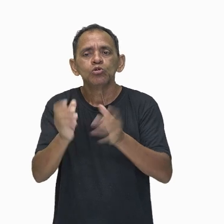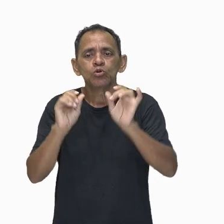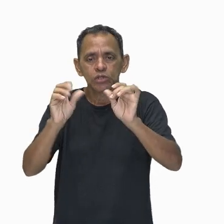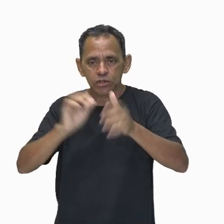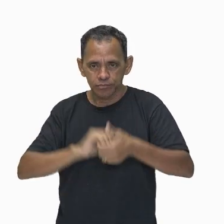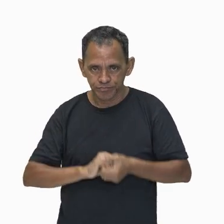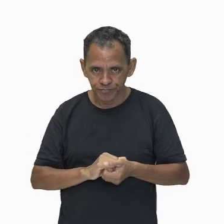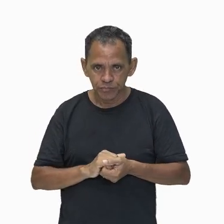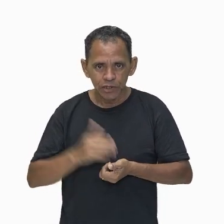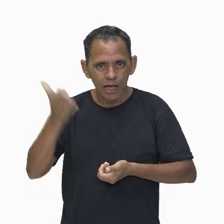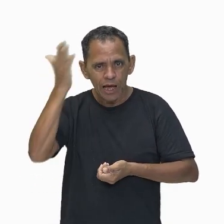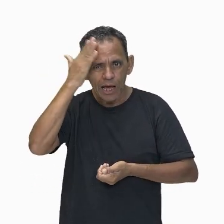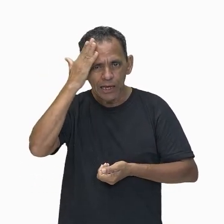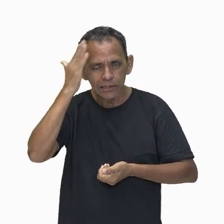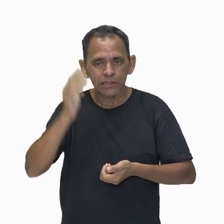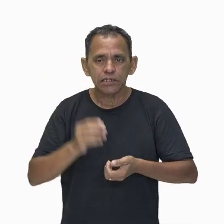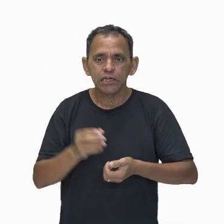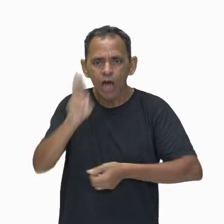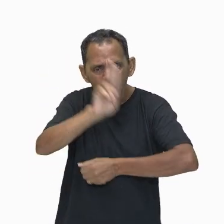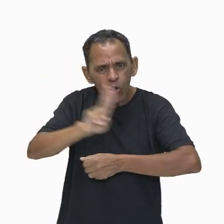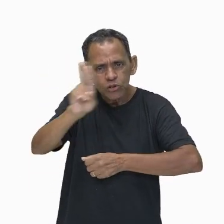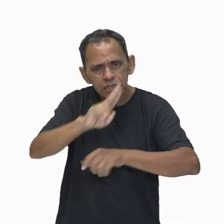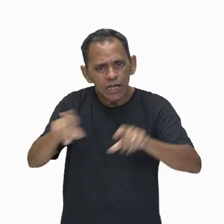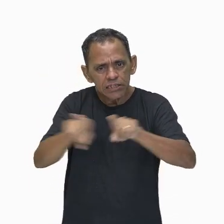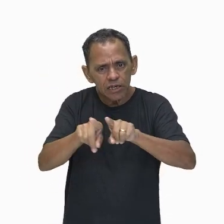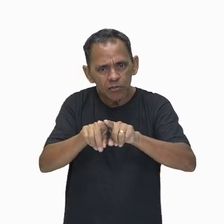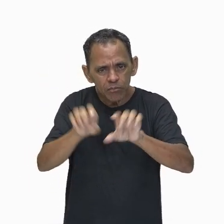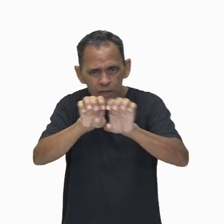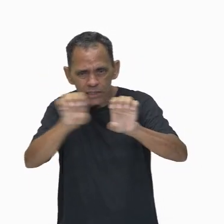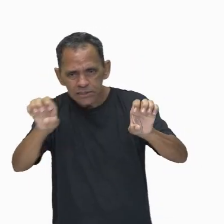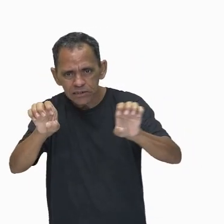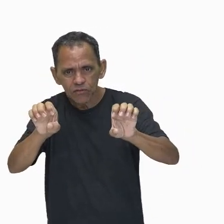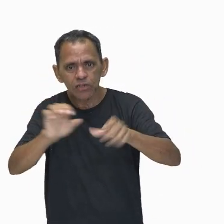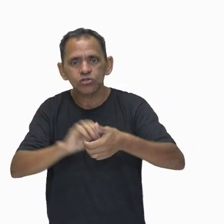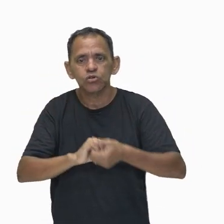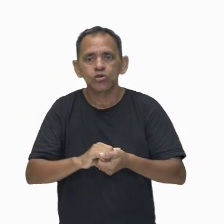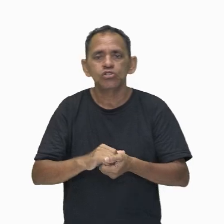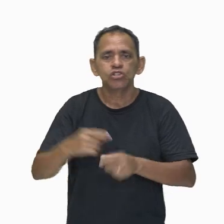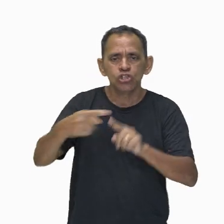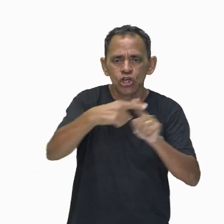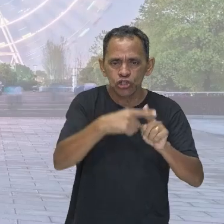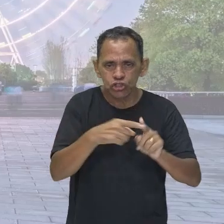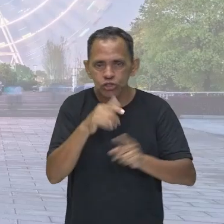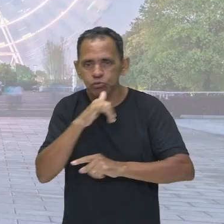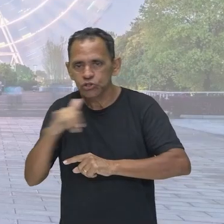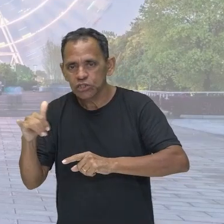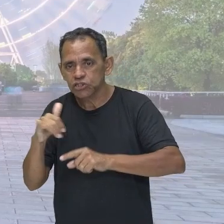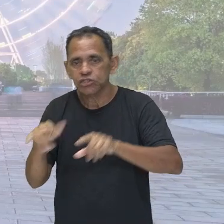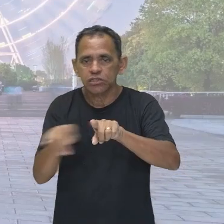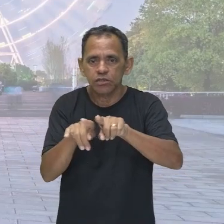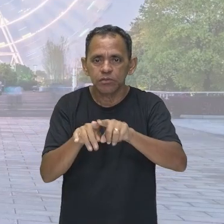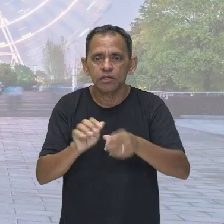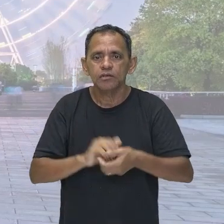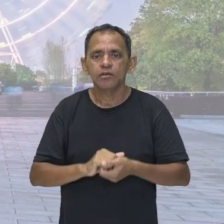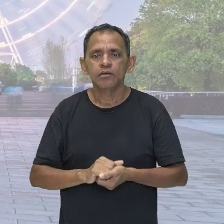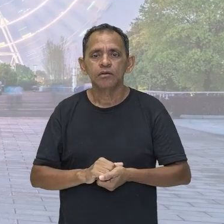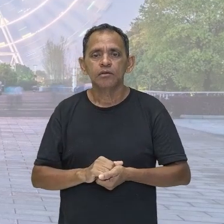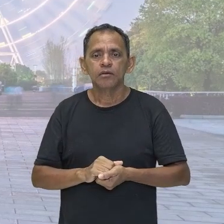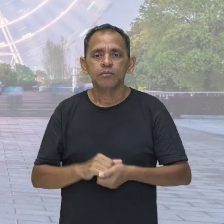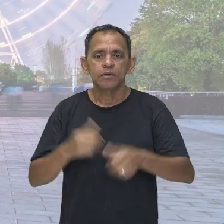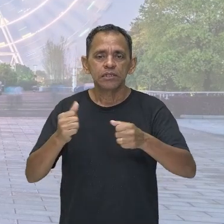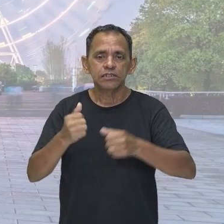energia. Como assim, professor? Como assim, professor? Depois que a gente entendeu que existe o princípio da